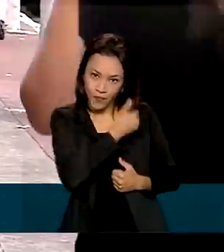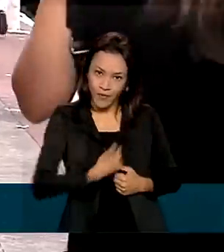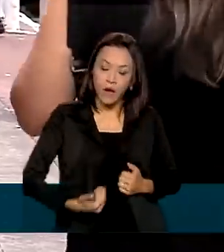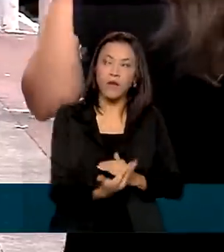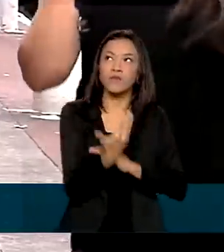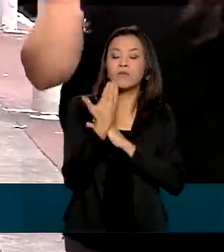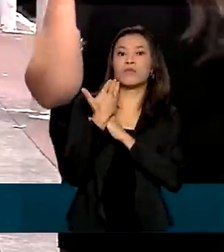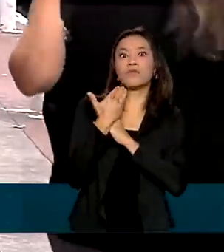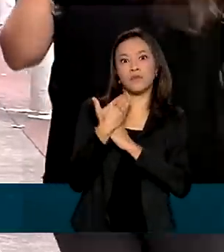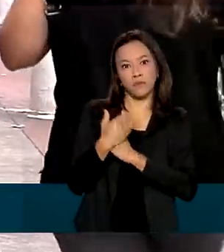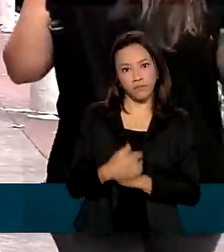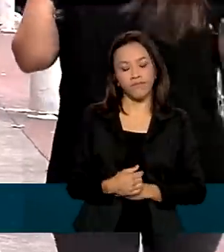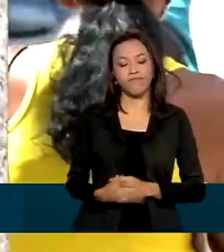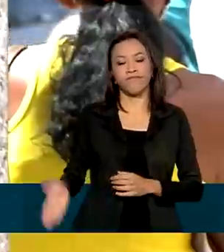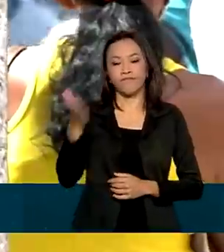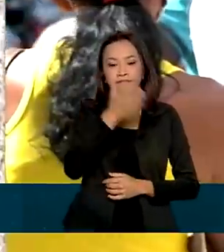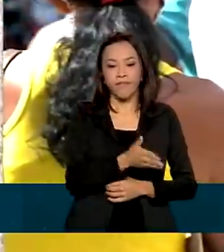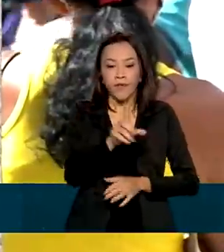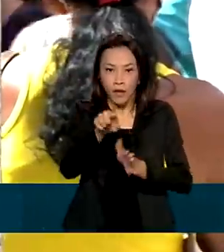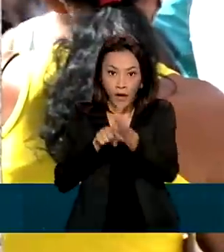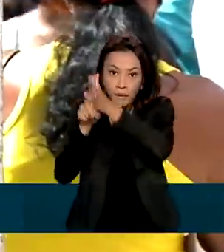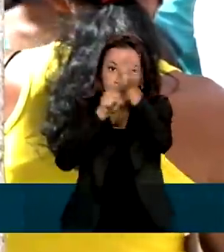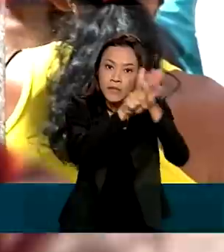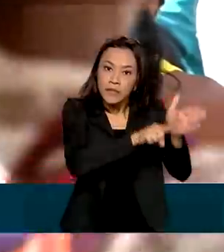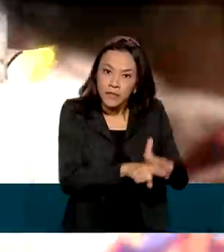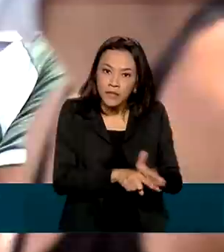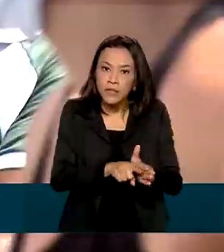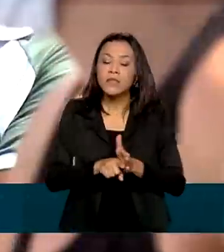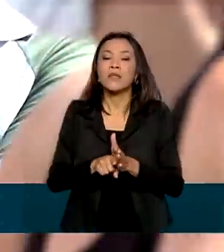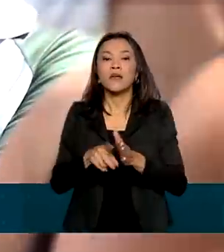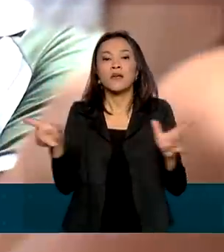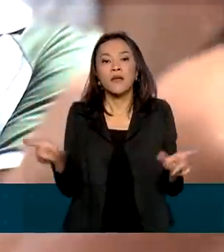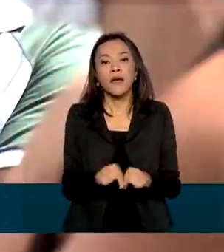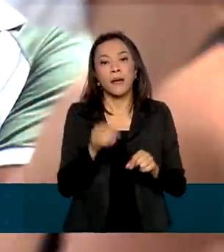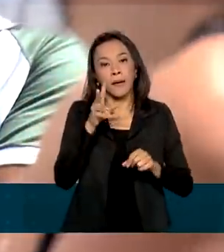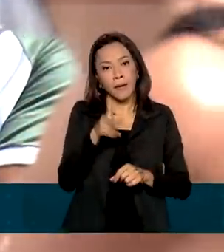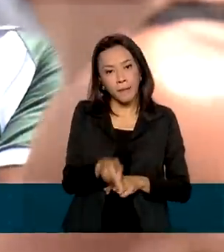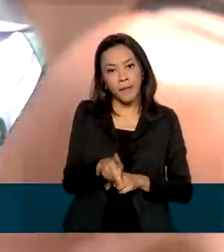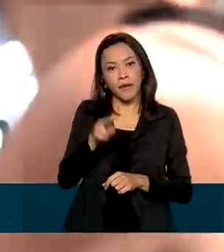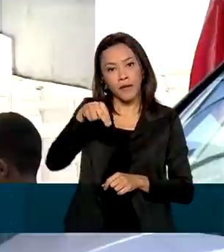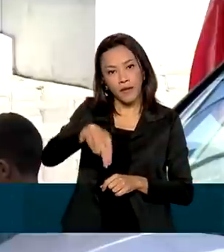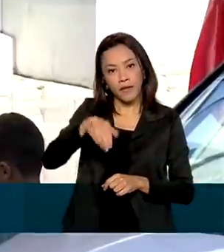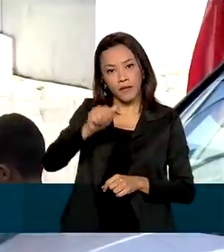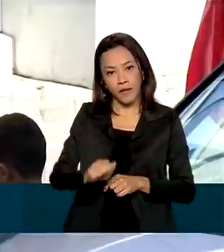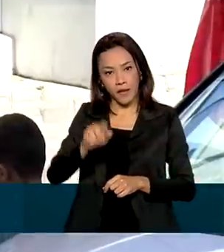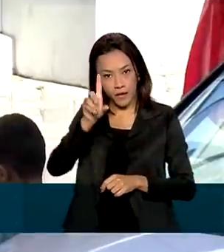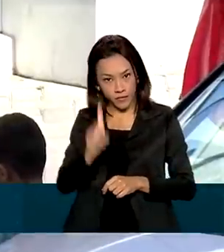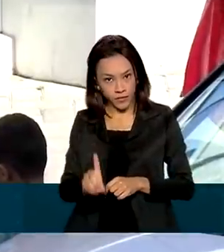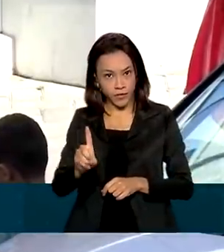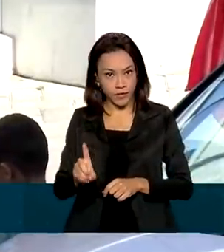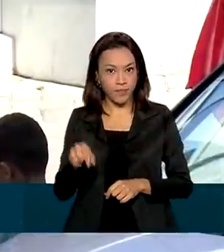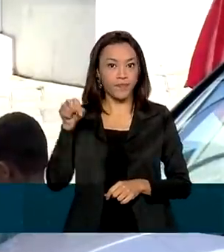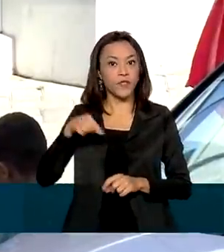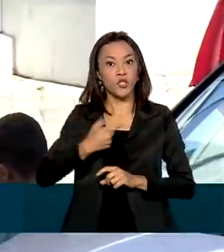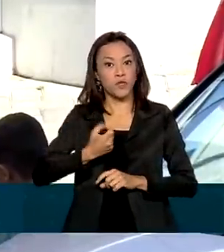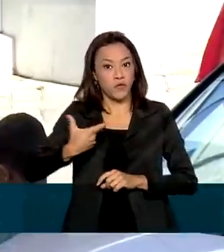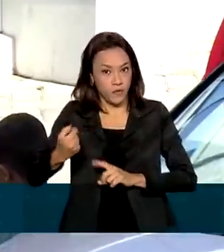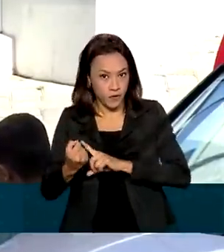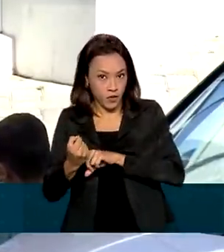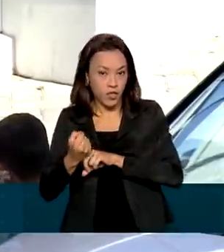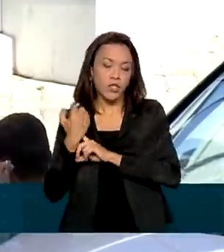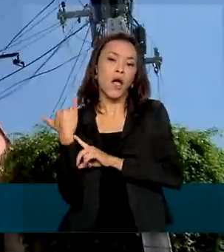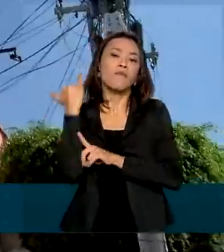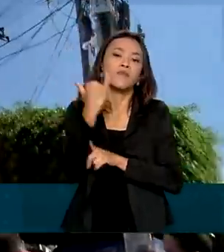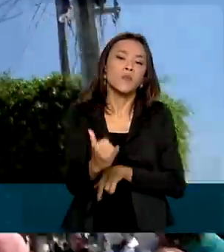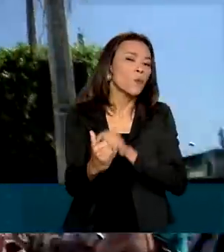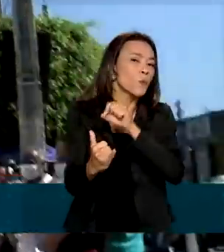A Pesquisa Nacional por Amostra de Domicílios, a PNAD, contínua de 2020 do IBGE, apontou que